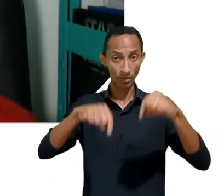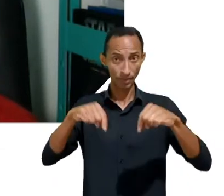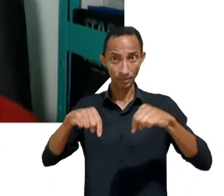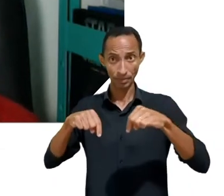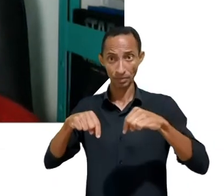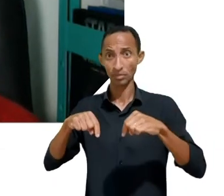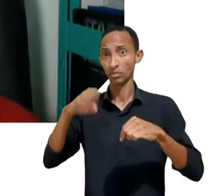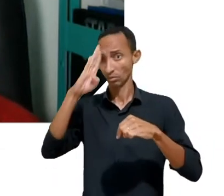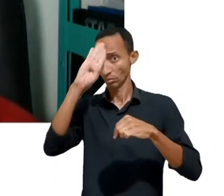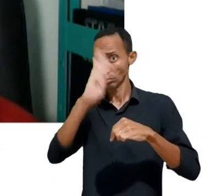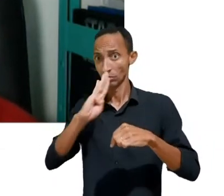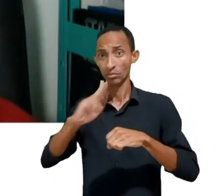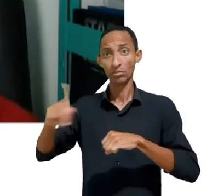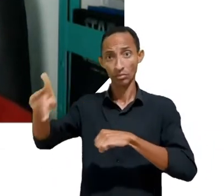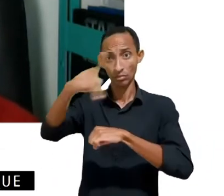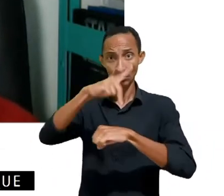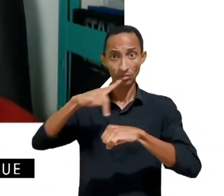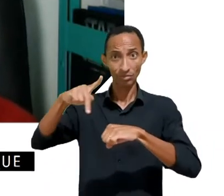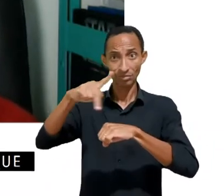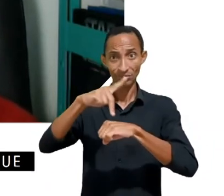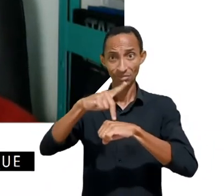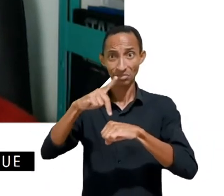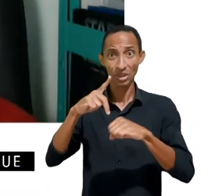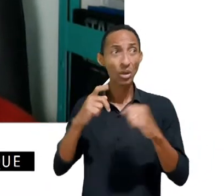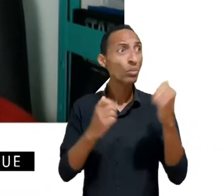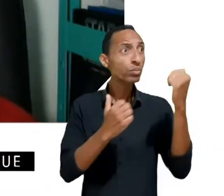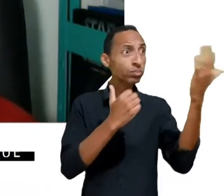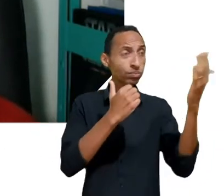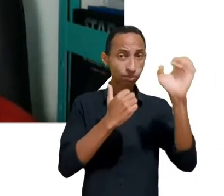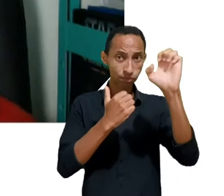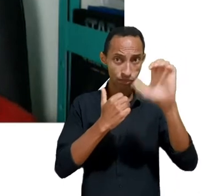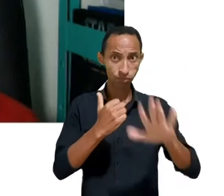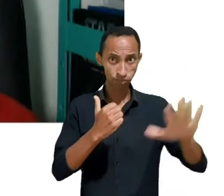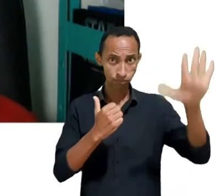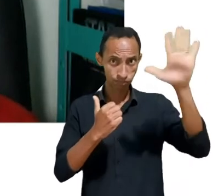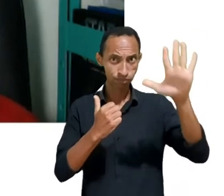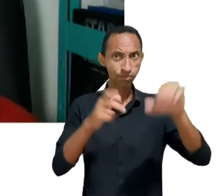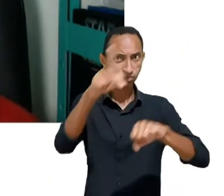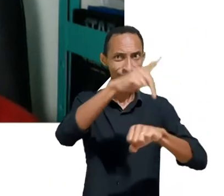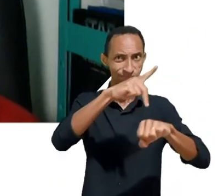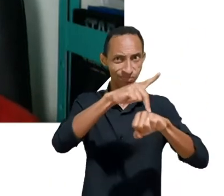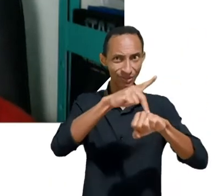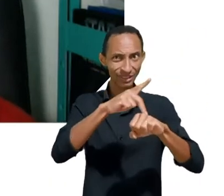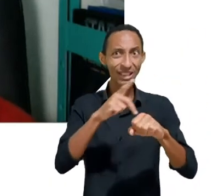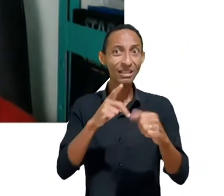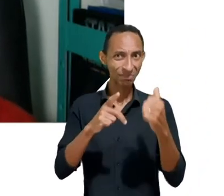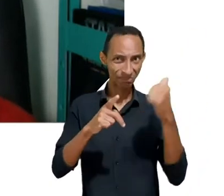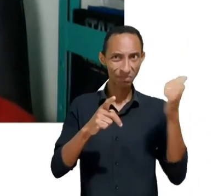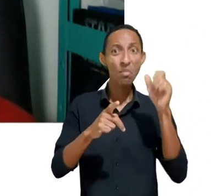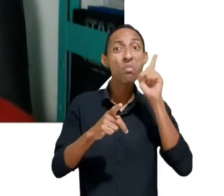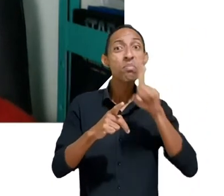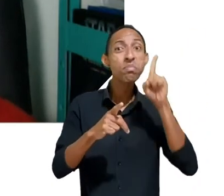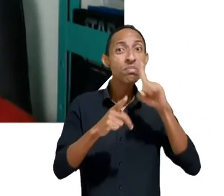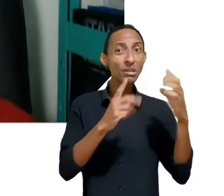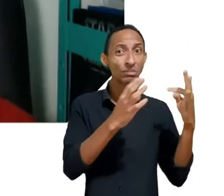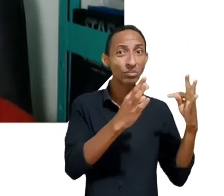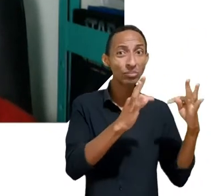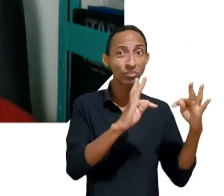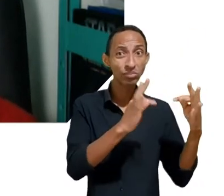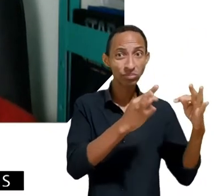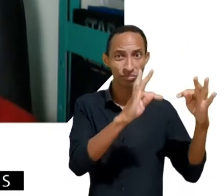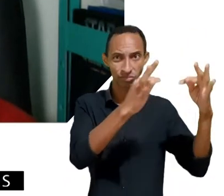diferentemente de países centrais da Europa e dos Estados Unidos, a gente tem tecnologias que tendem a não ter sido desenvolvidas